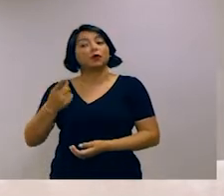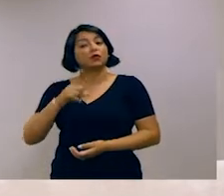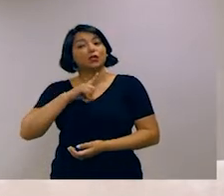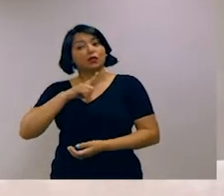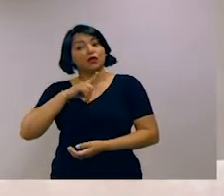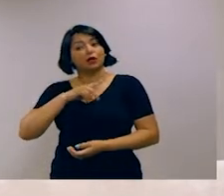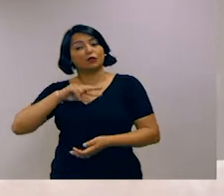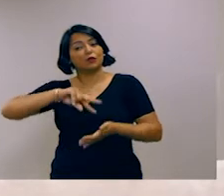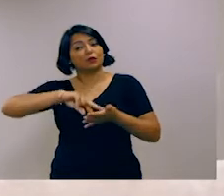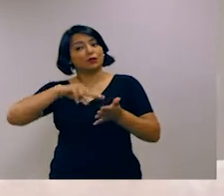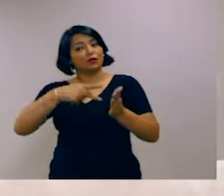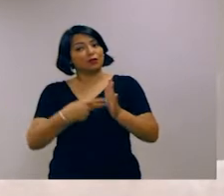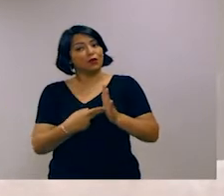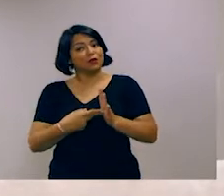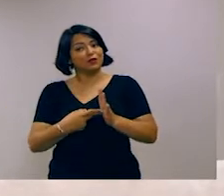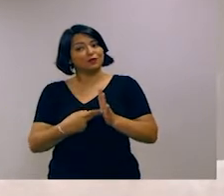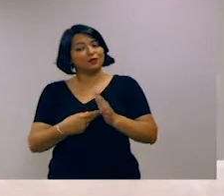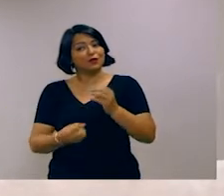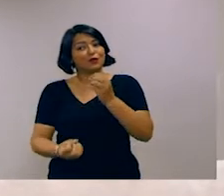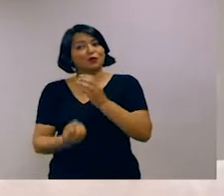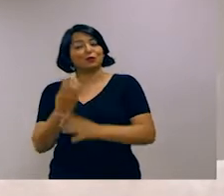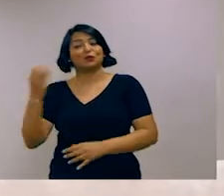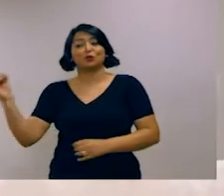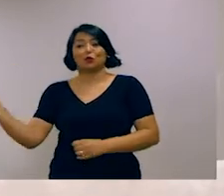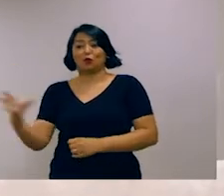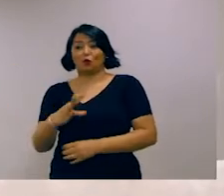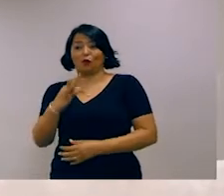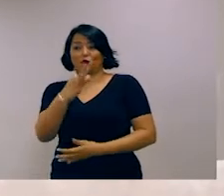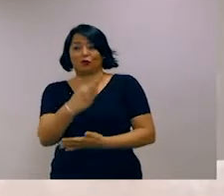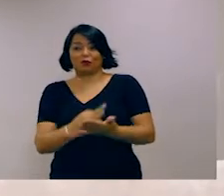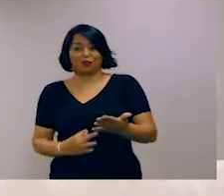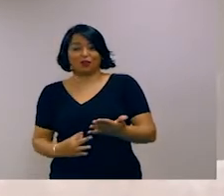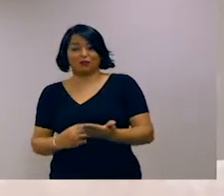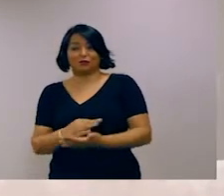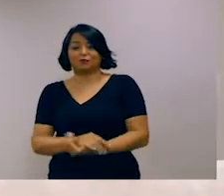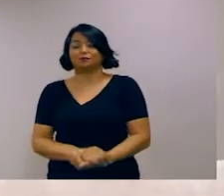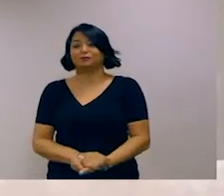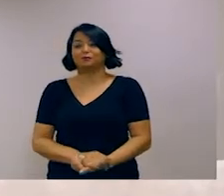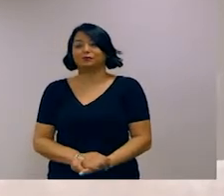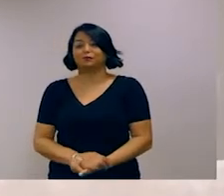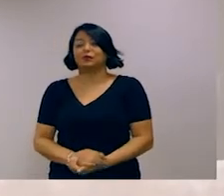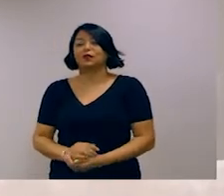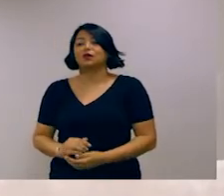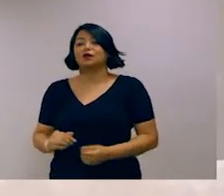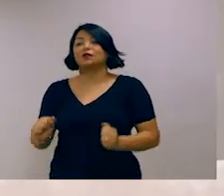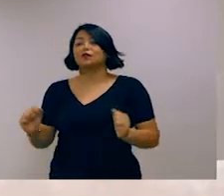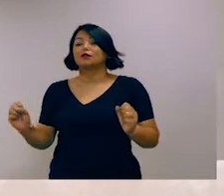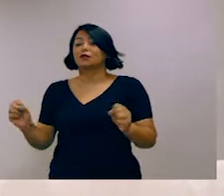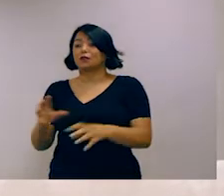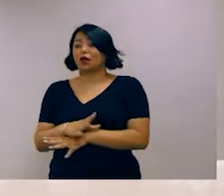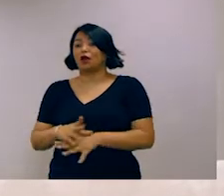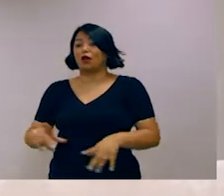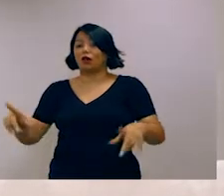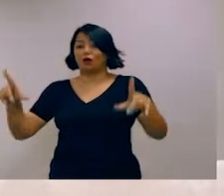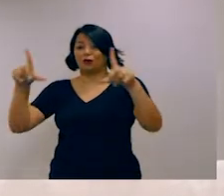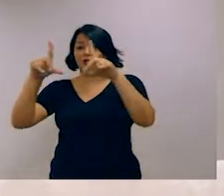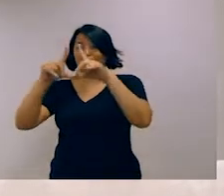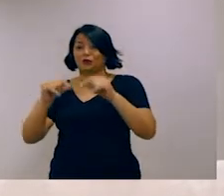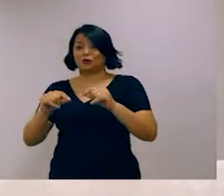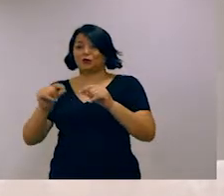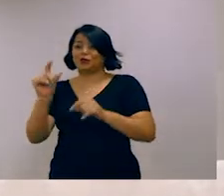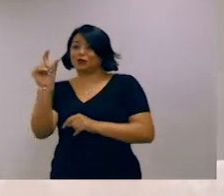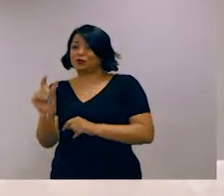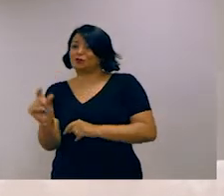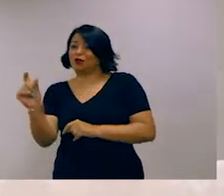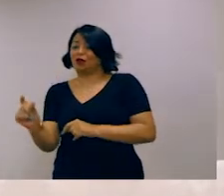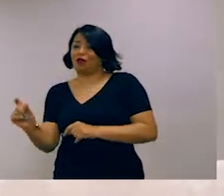representação semântica, produzir novo texto a partir dessa representação. E, finalmente, a síntese de palavra, ou seja,